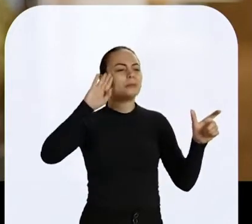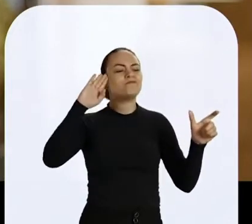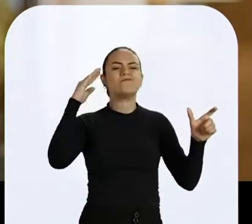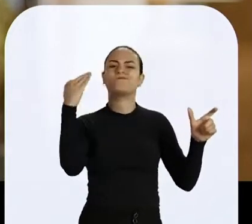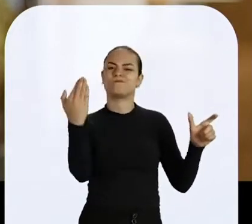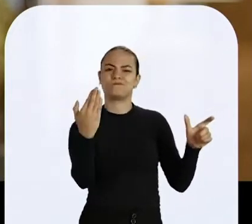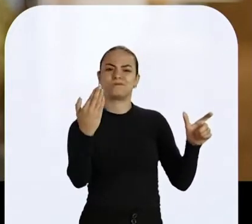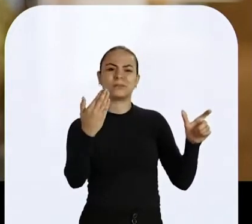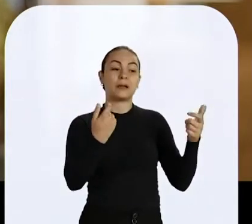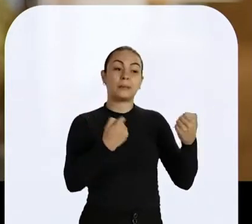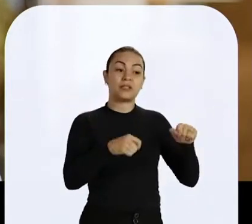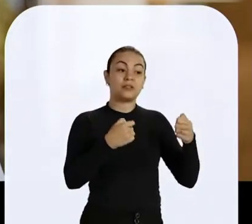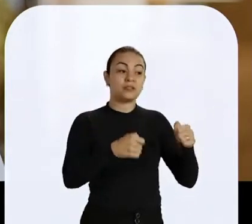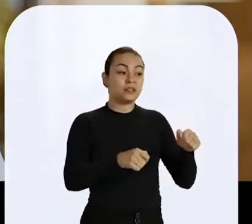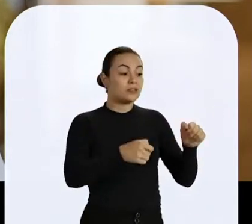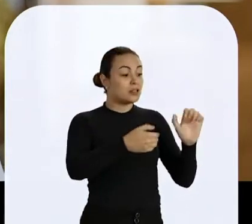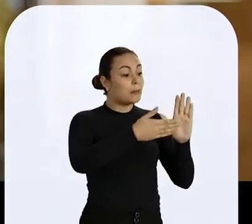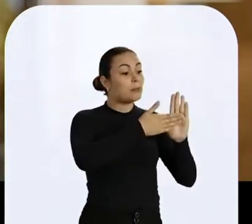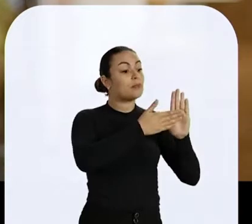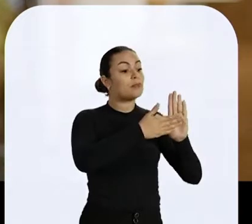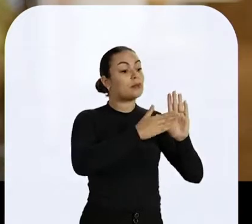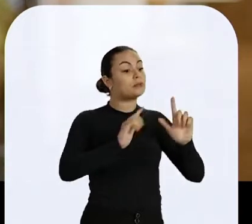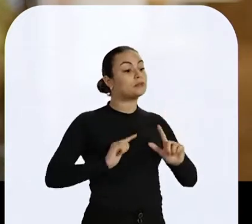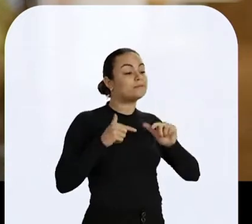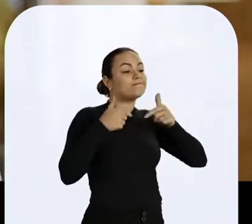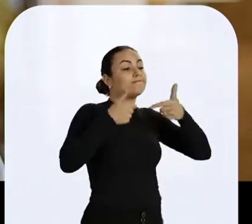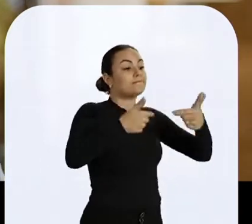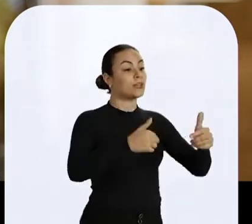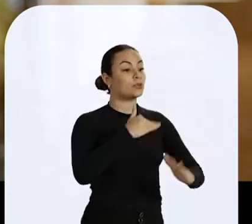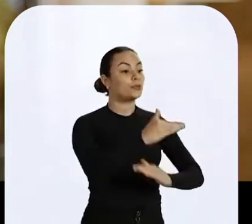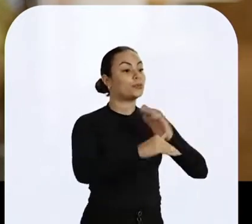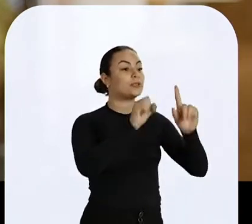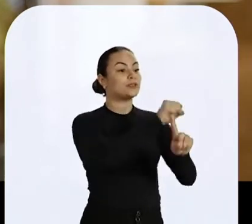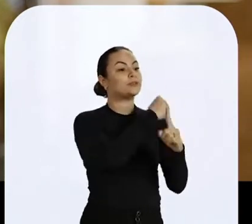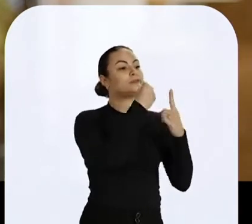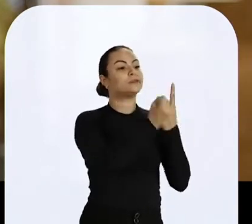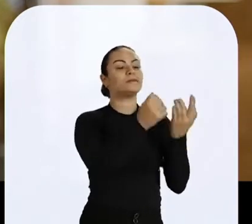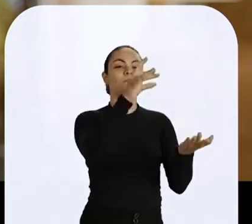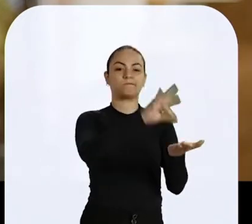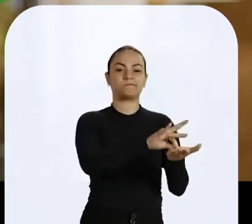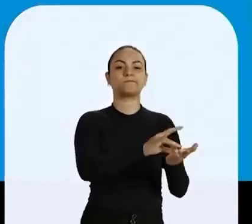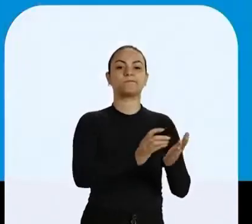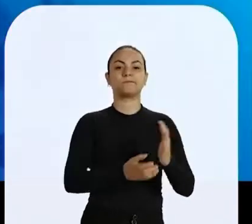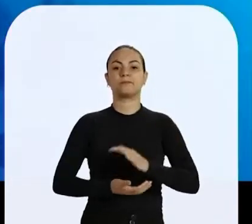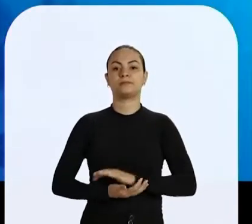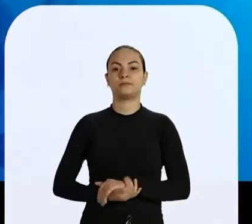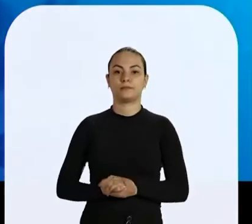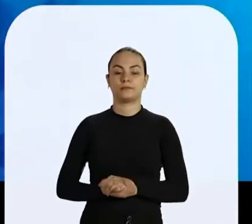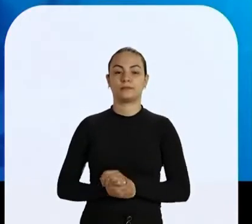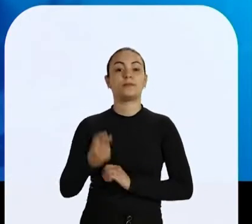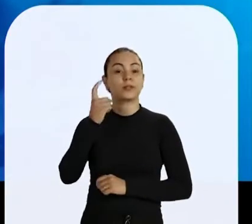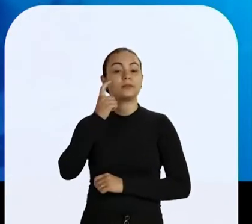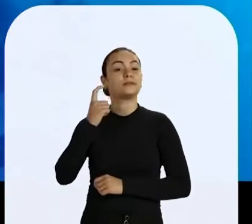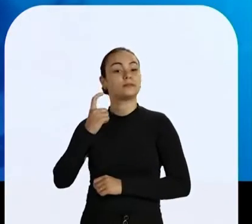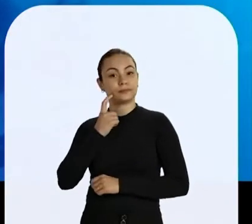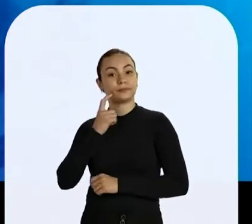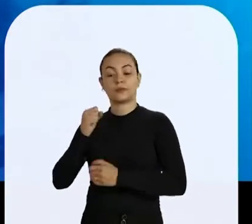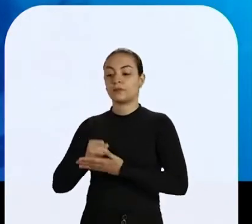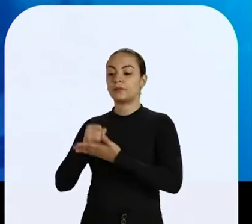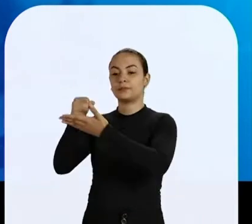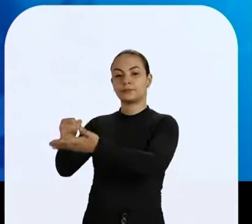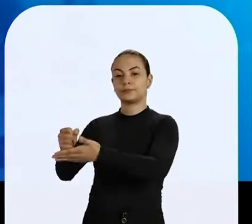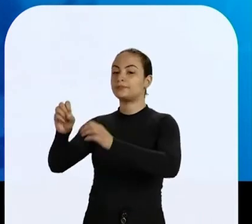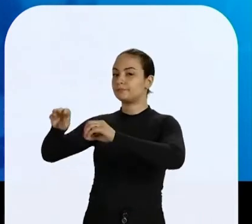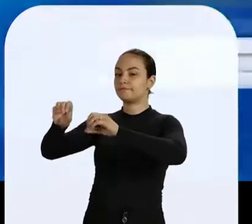a prioridade. É preciso produzir ações que, de fato, promovam o desenvolvimento social de Rondônia. Marcos Rogério vai